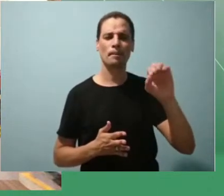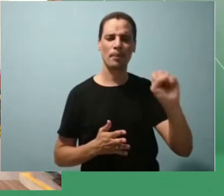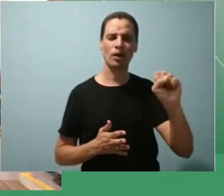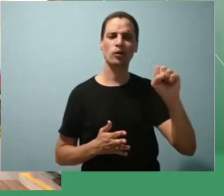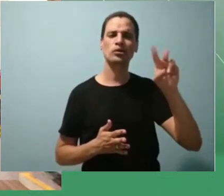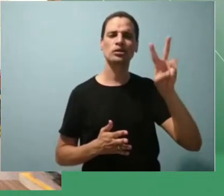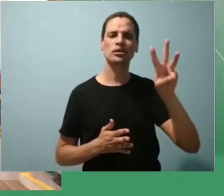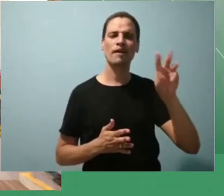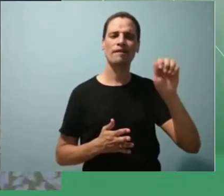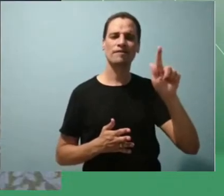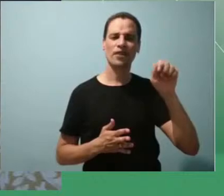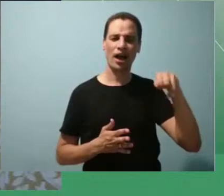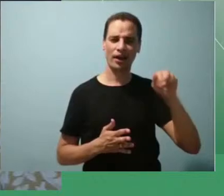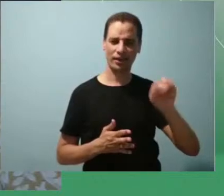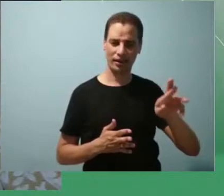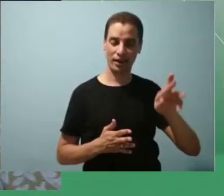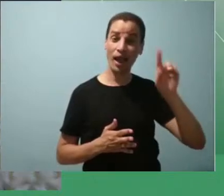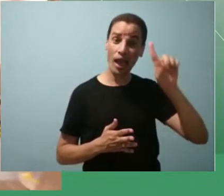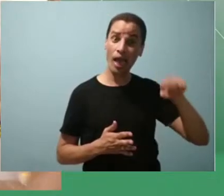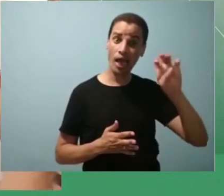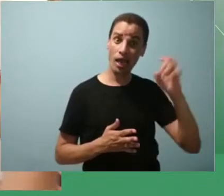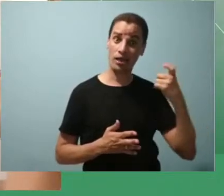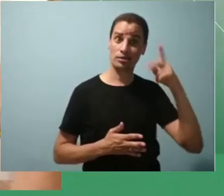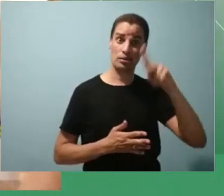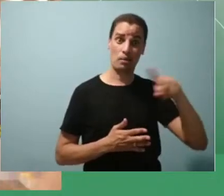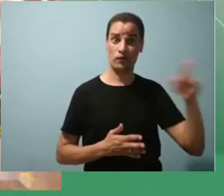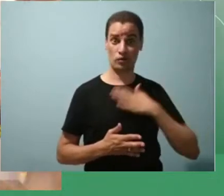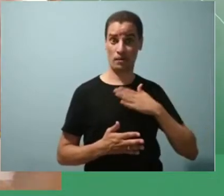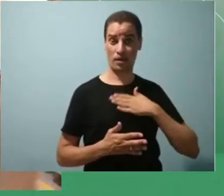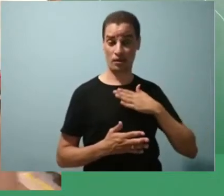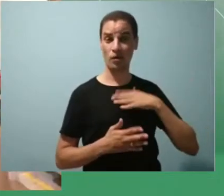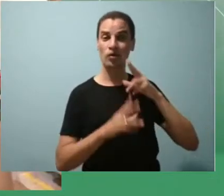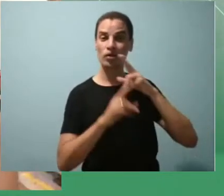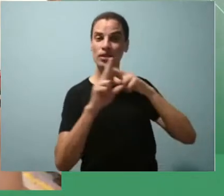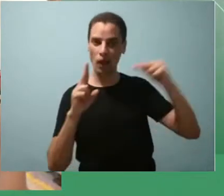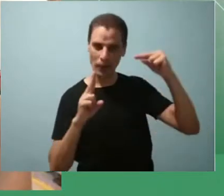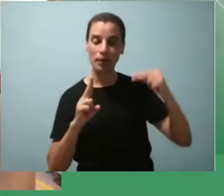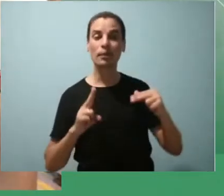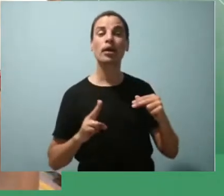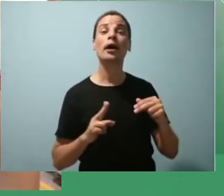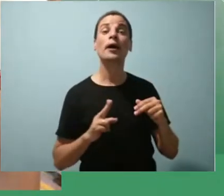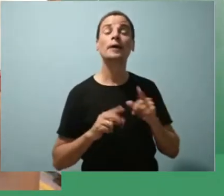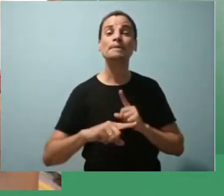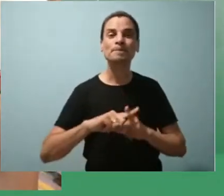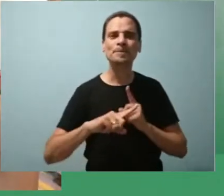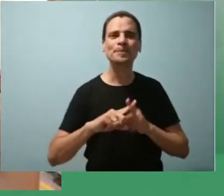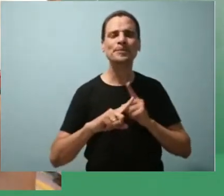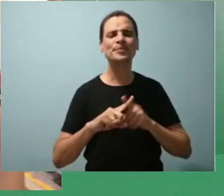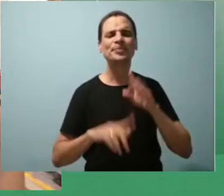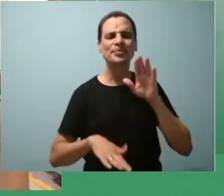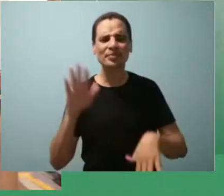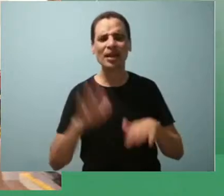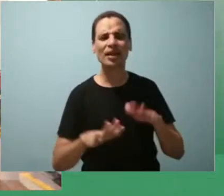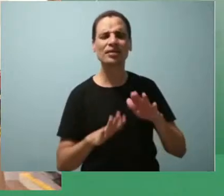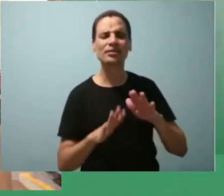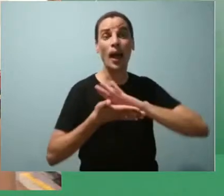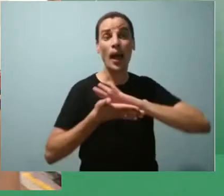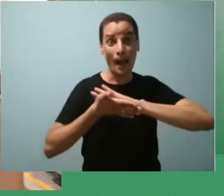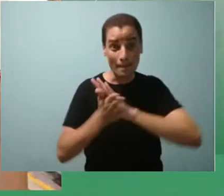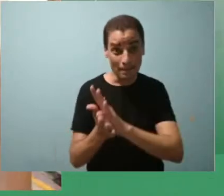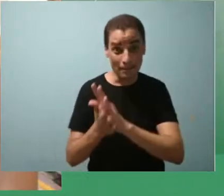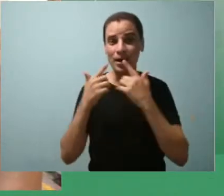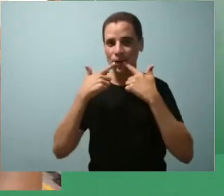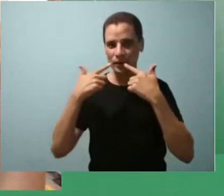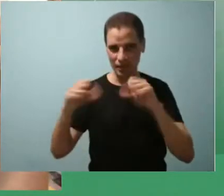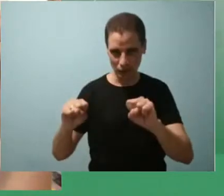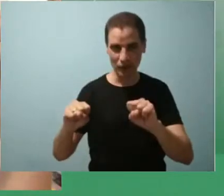e aí é uma discussão bastante polêmica porque por vezes o preconceito linguístico ele existe